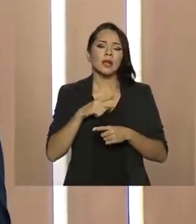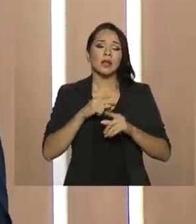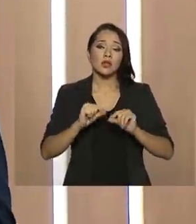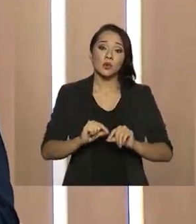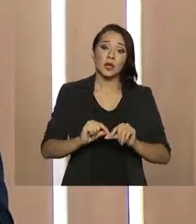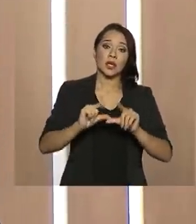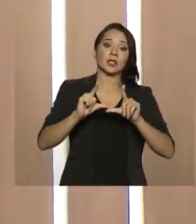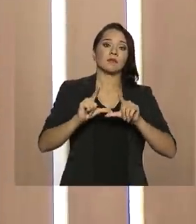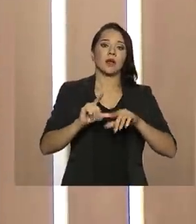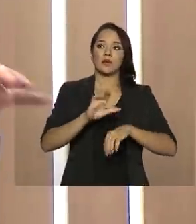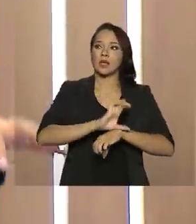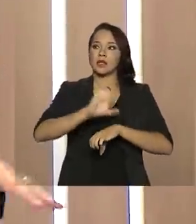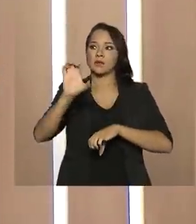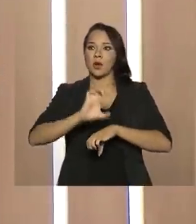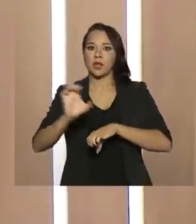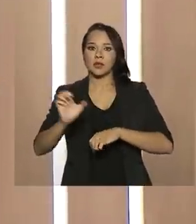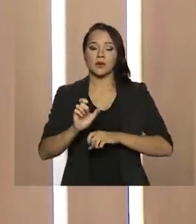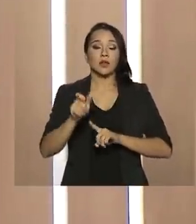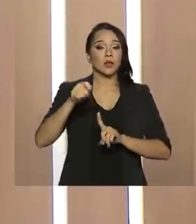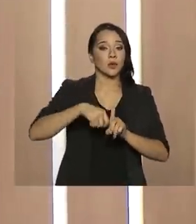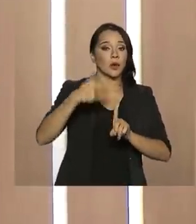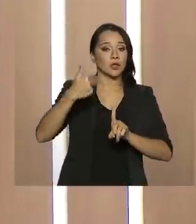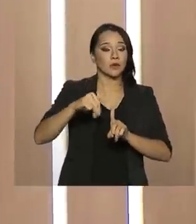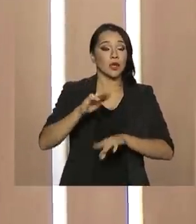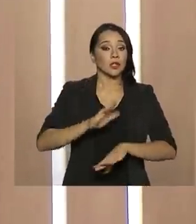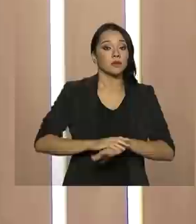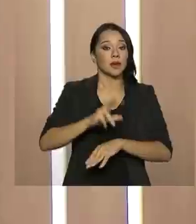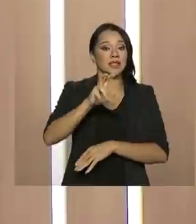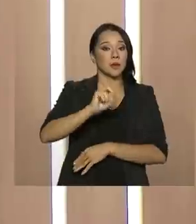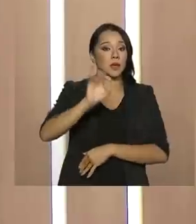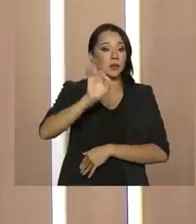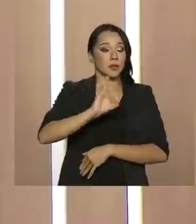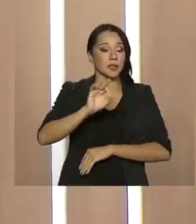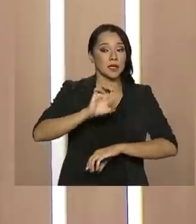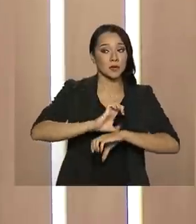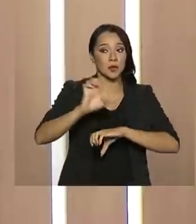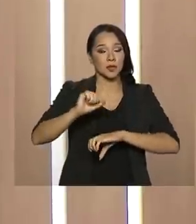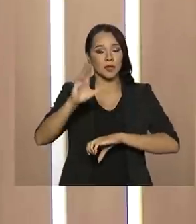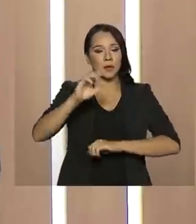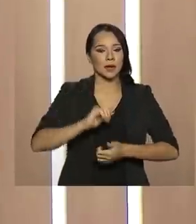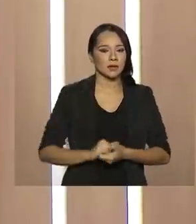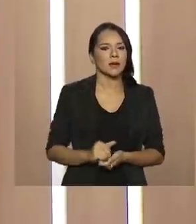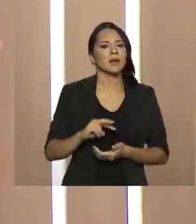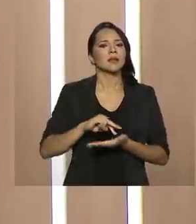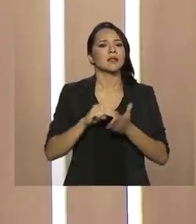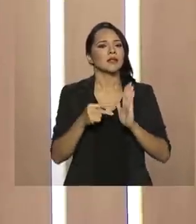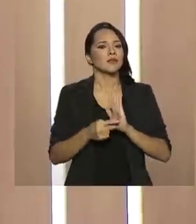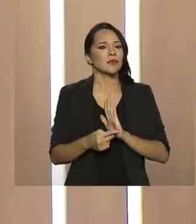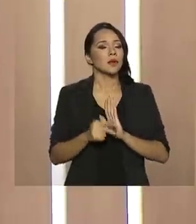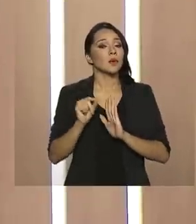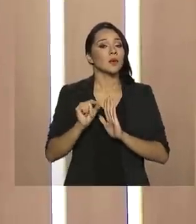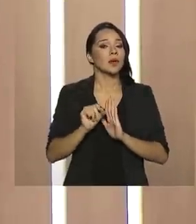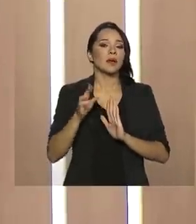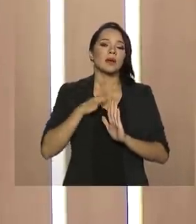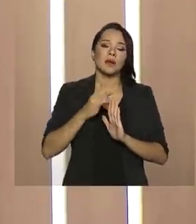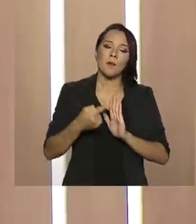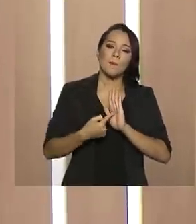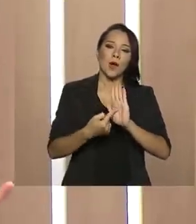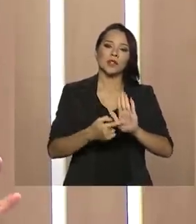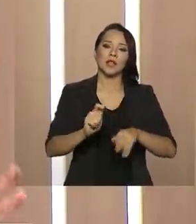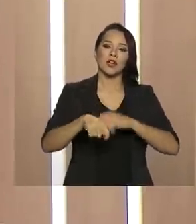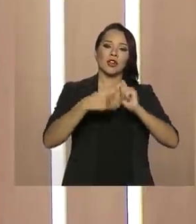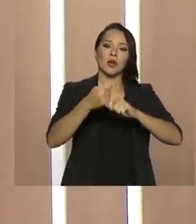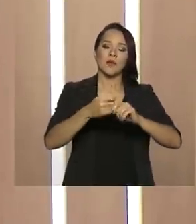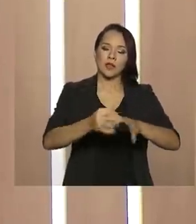crescimento das importações, no mês de novembro, de mais de 50%. E isso representa um claro indicador de que a